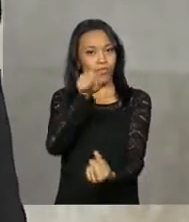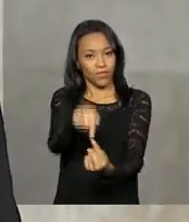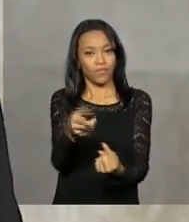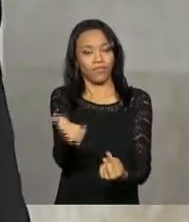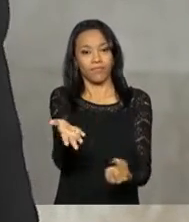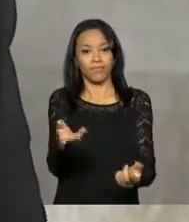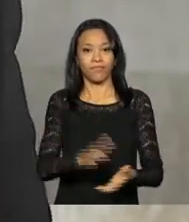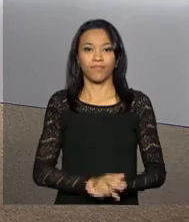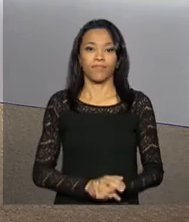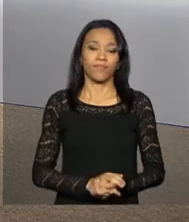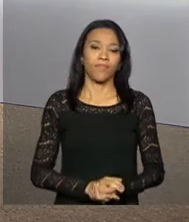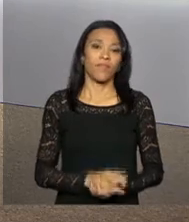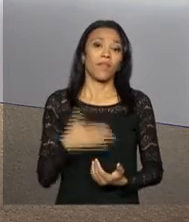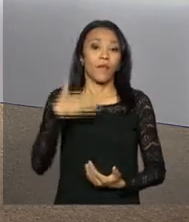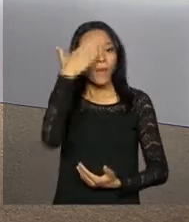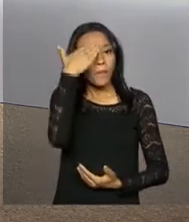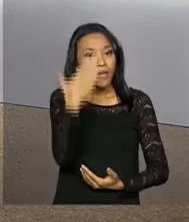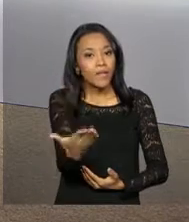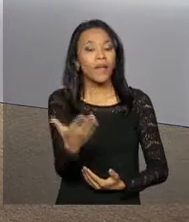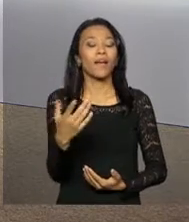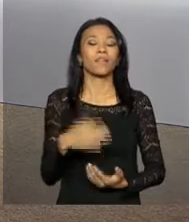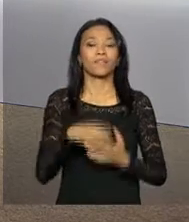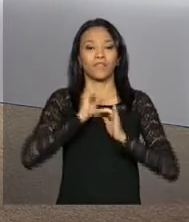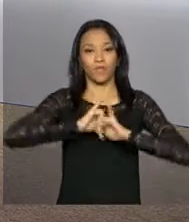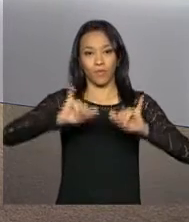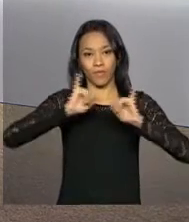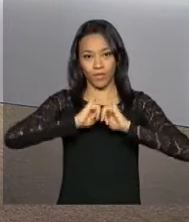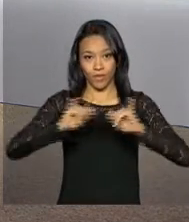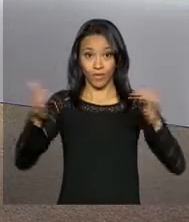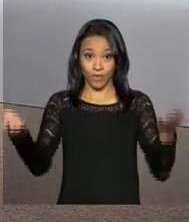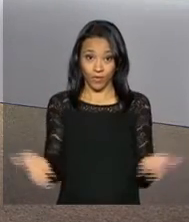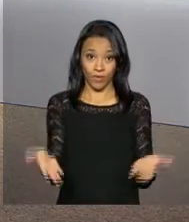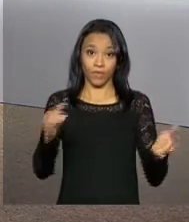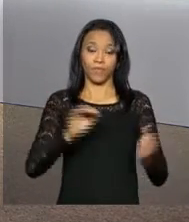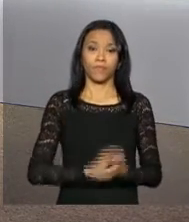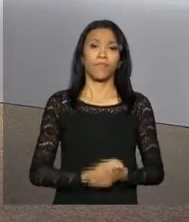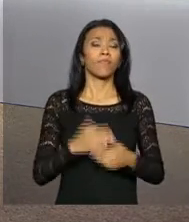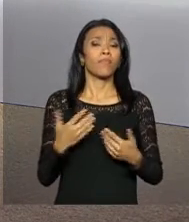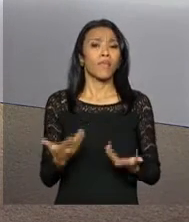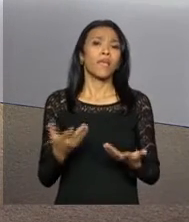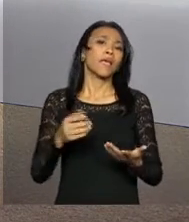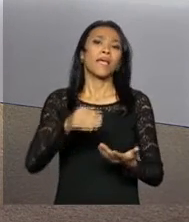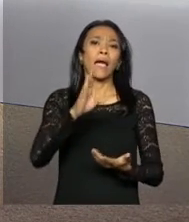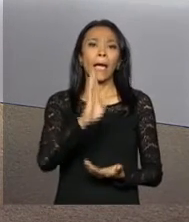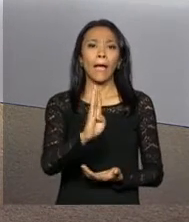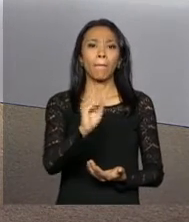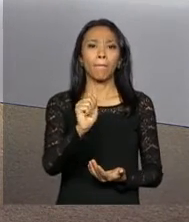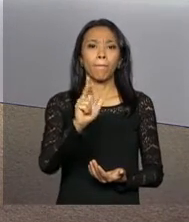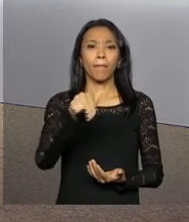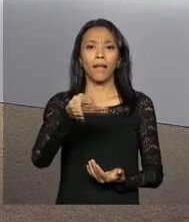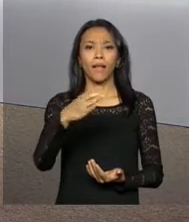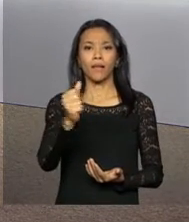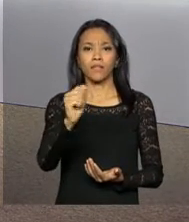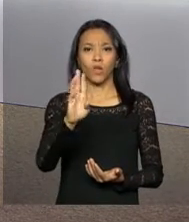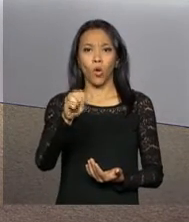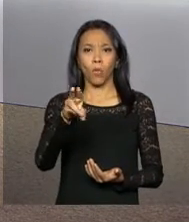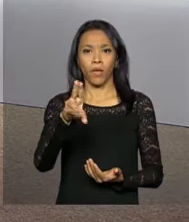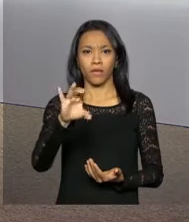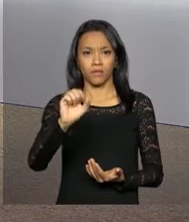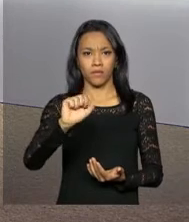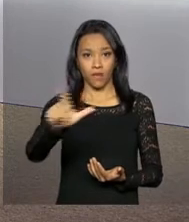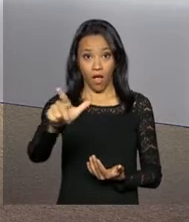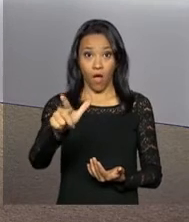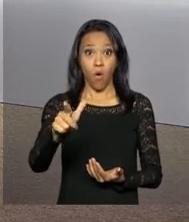Roberto. Muito obrigado, Paola de Hort, pelas informações ao vivo. E a balança comercial registrou o melhor resultado em